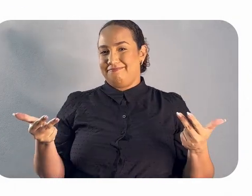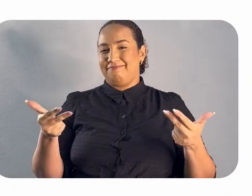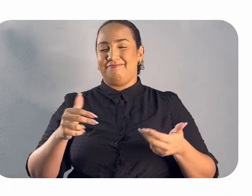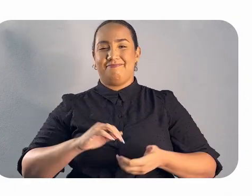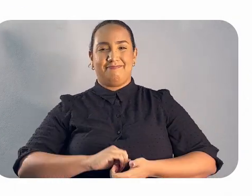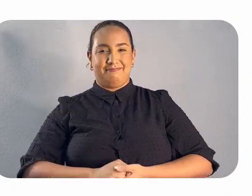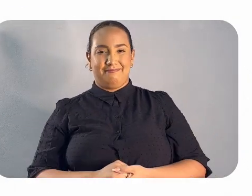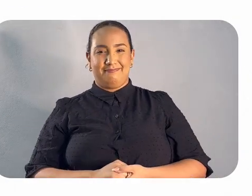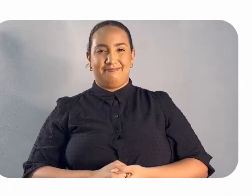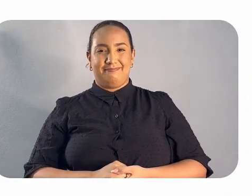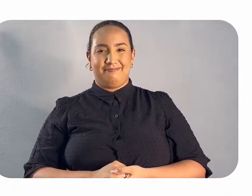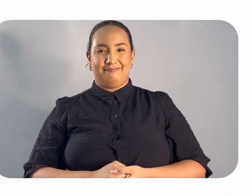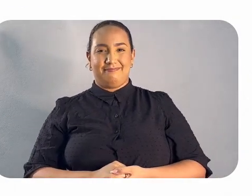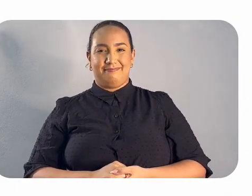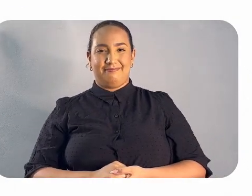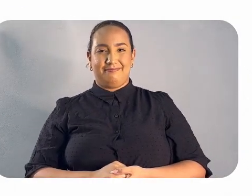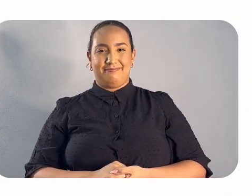sinais